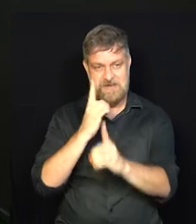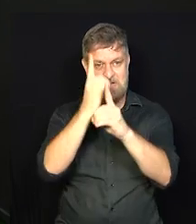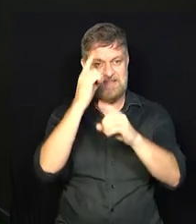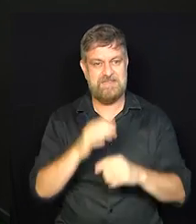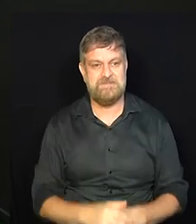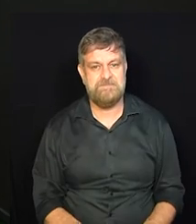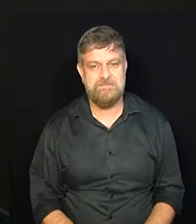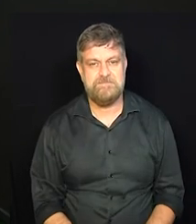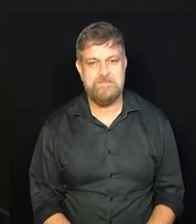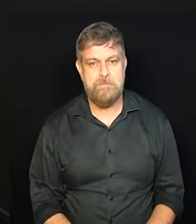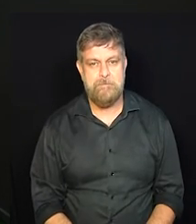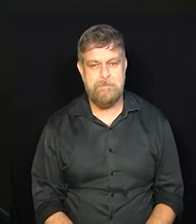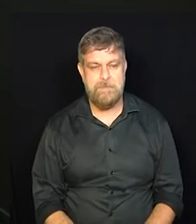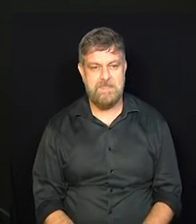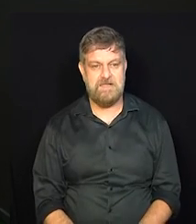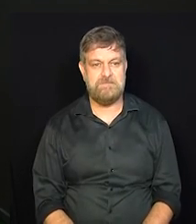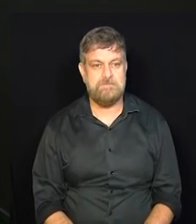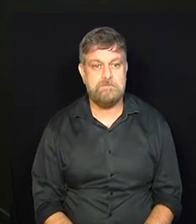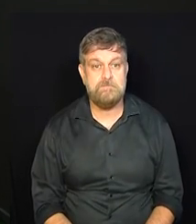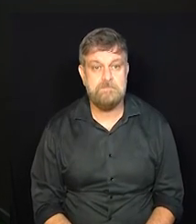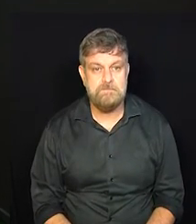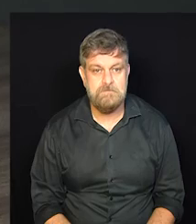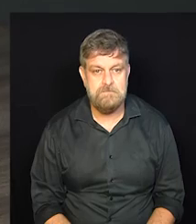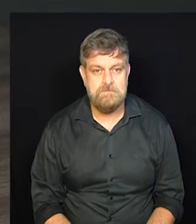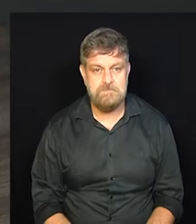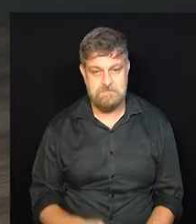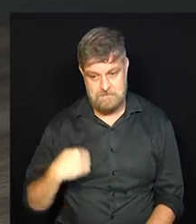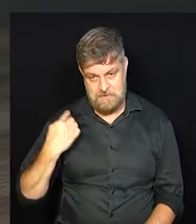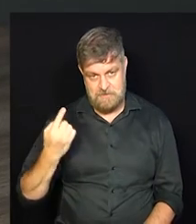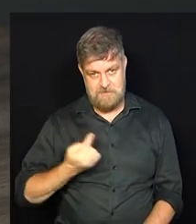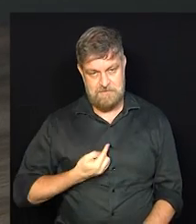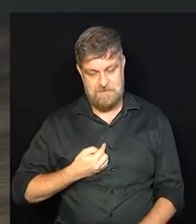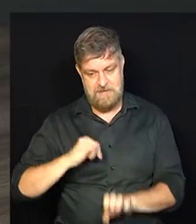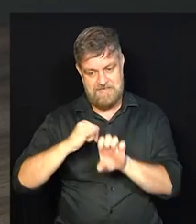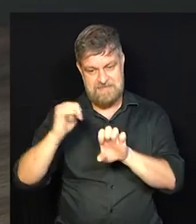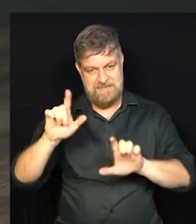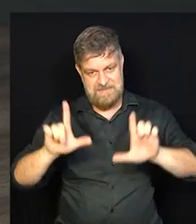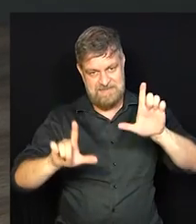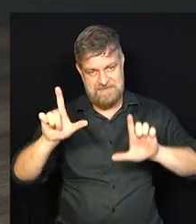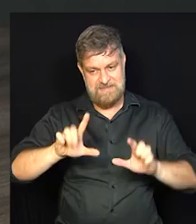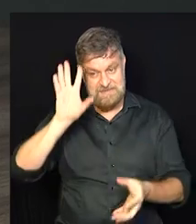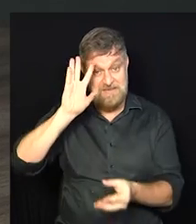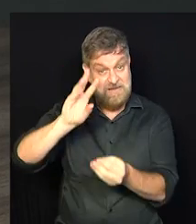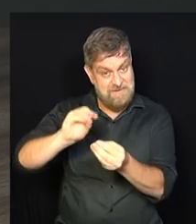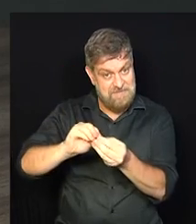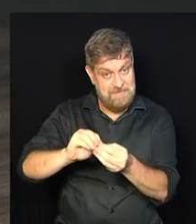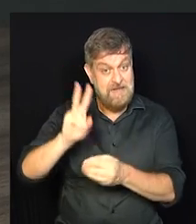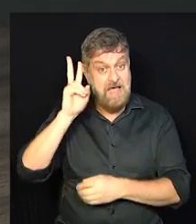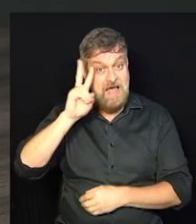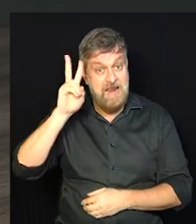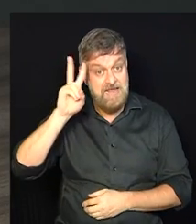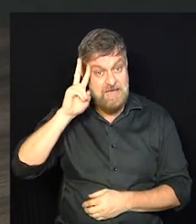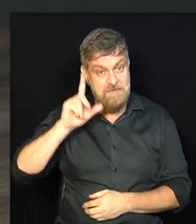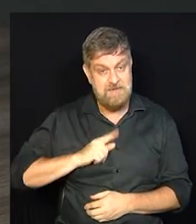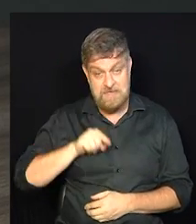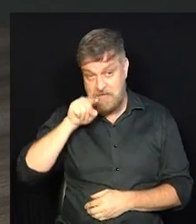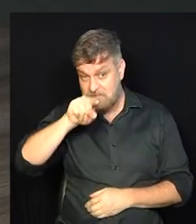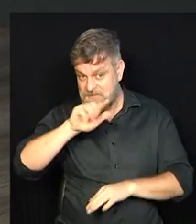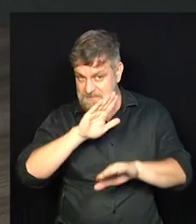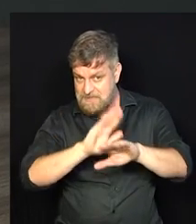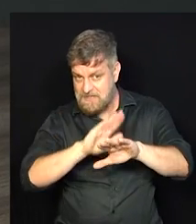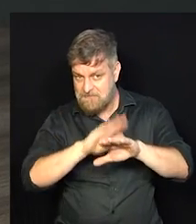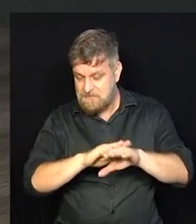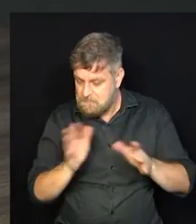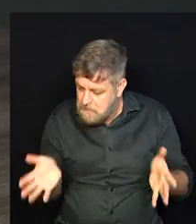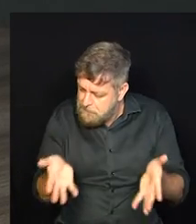oportunidade obrigada e a gente termina o ser empreendedor de hoje lembrando que o programa é feito pra